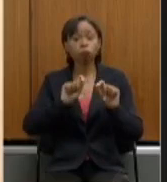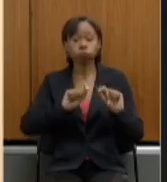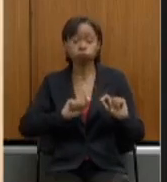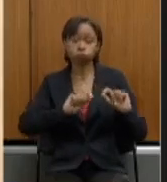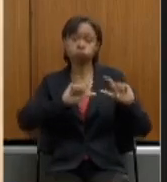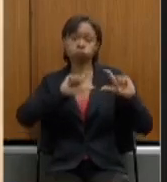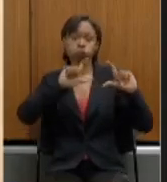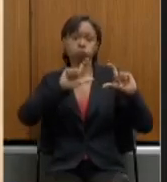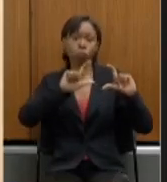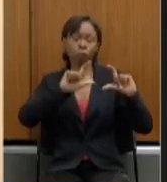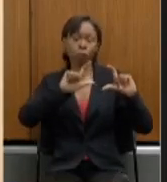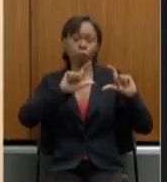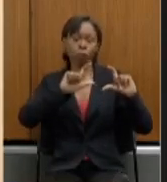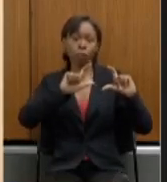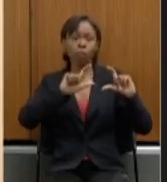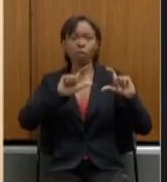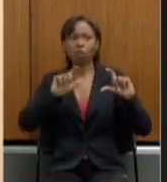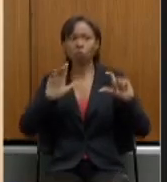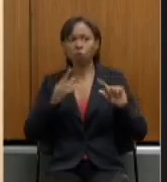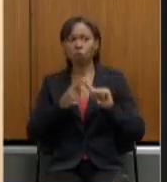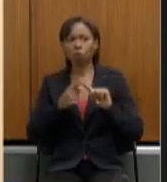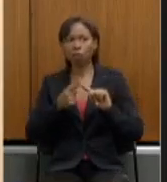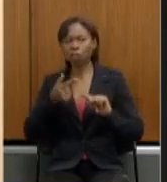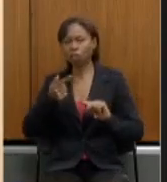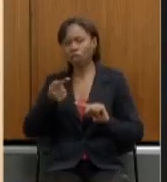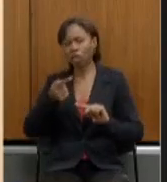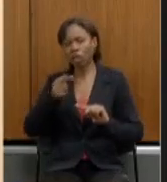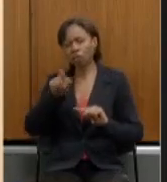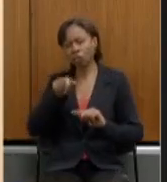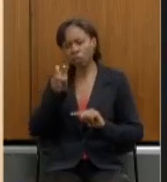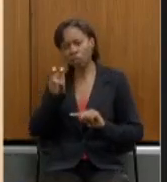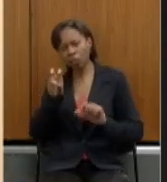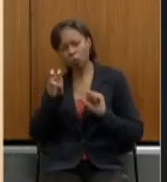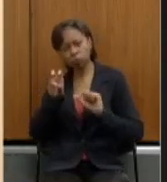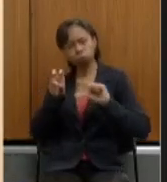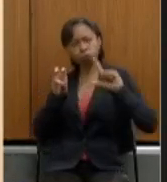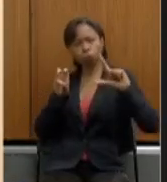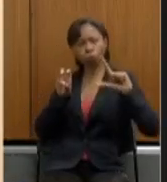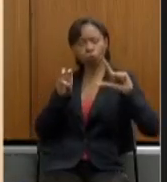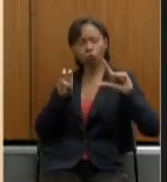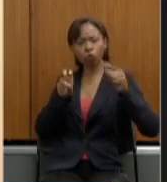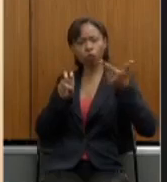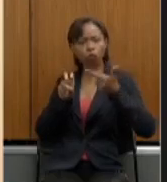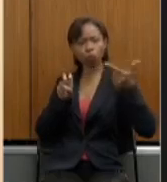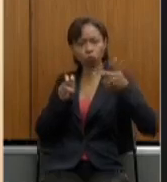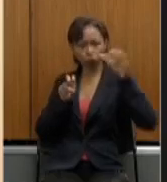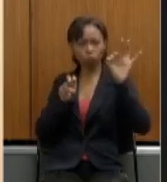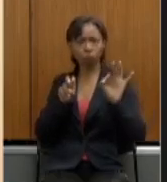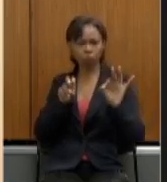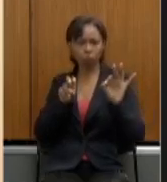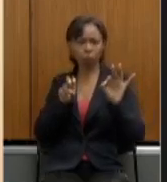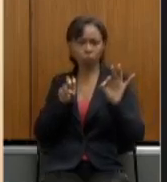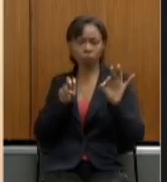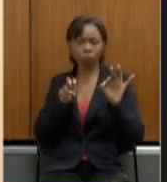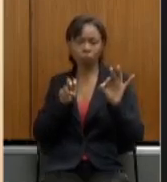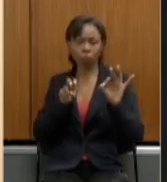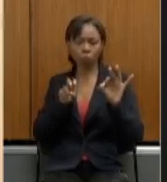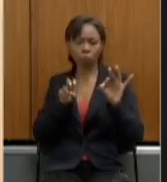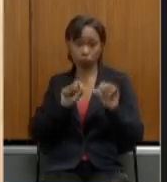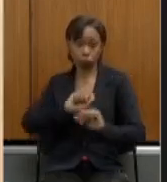que ela teria de 7 iria de 7,5% até 22% como colocou já o deputado Frederico Antunes